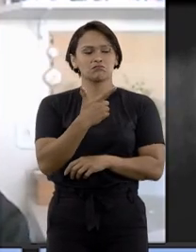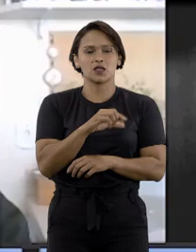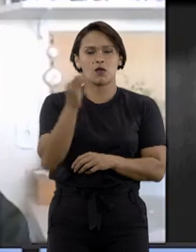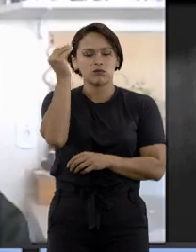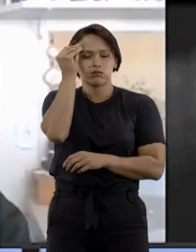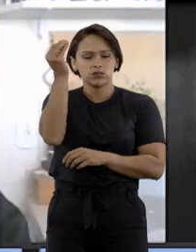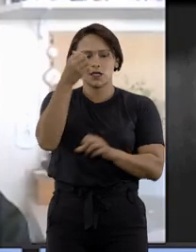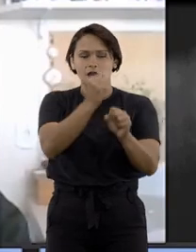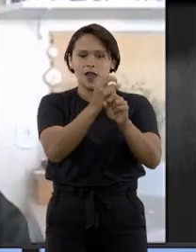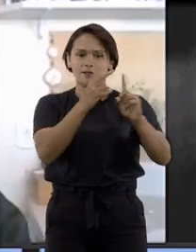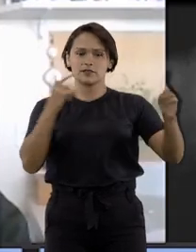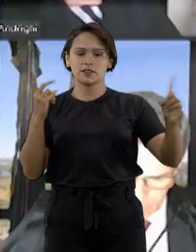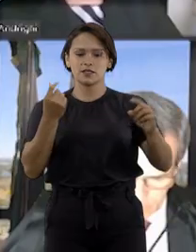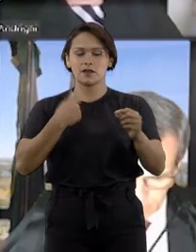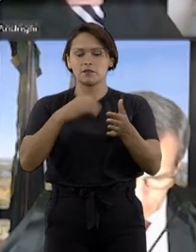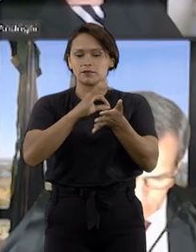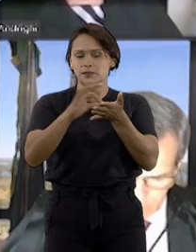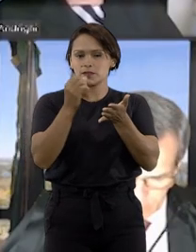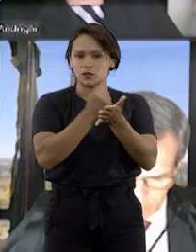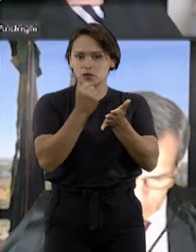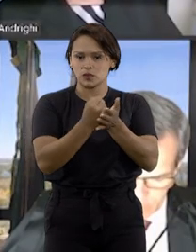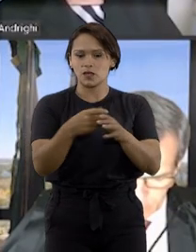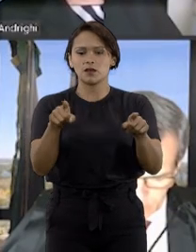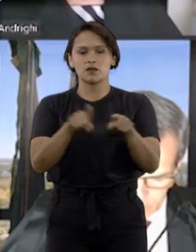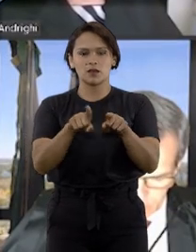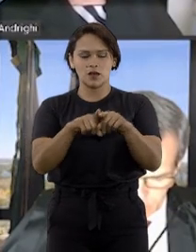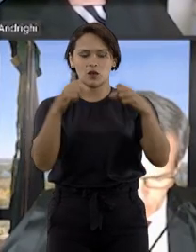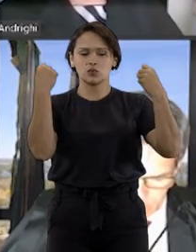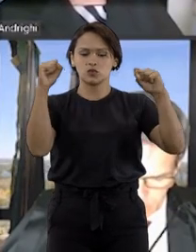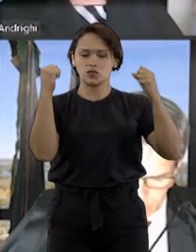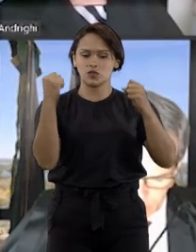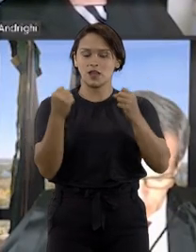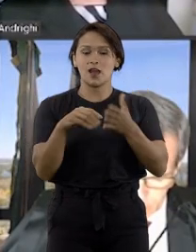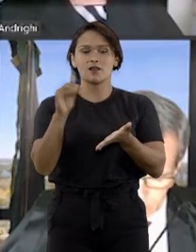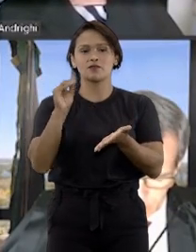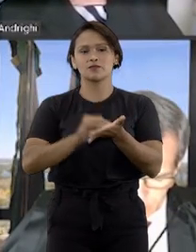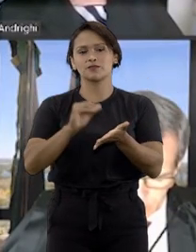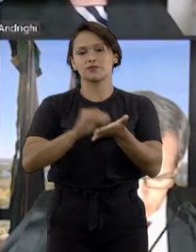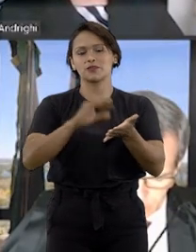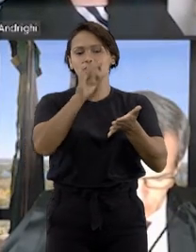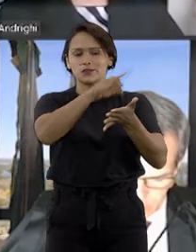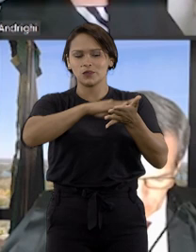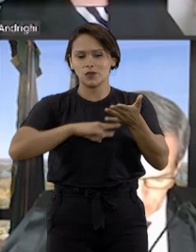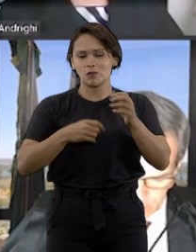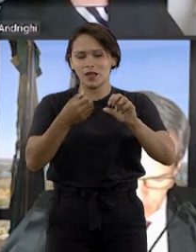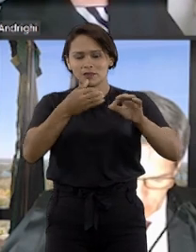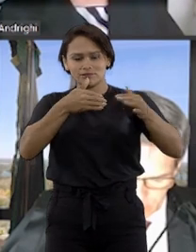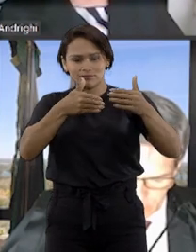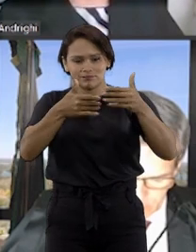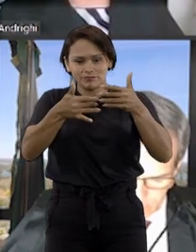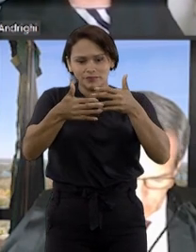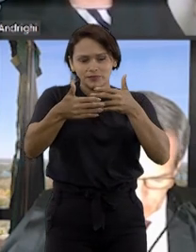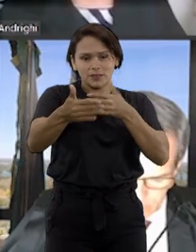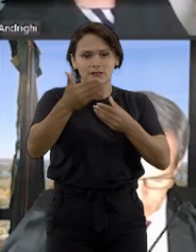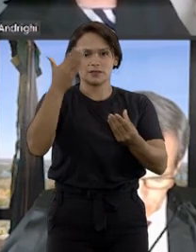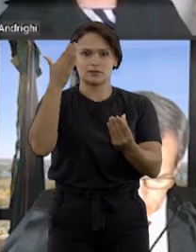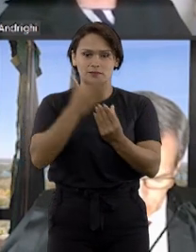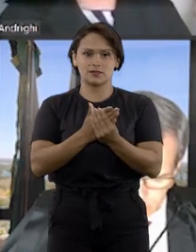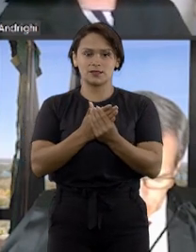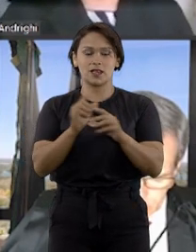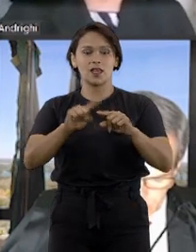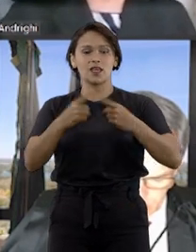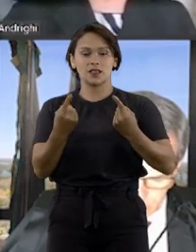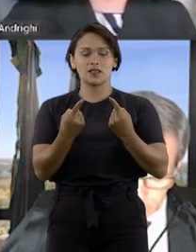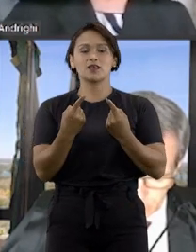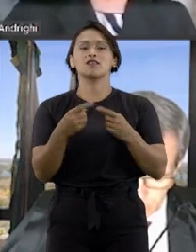dela pela resolução do contrato e que a concessionária só negou documentos ao perito durante a fase instrutória do processo. Dessa